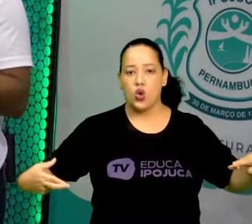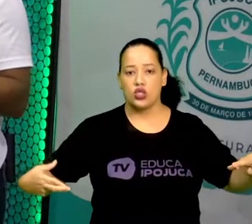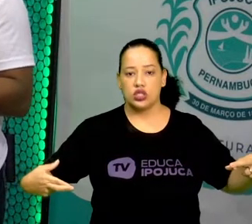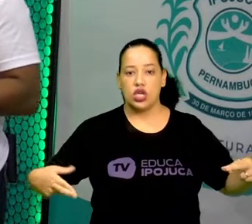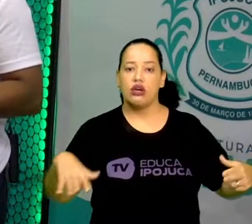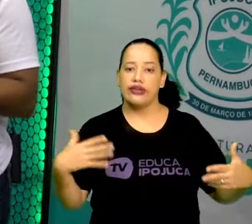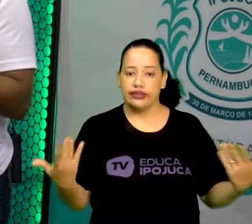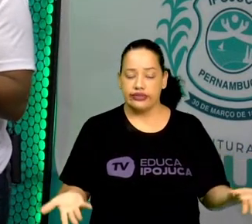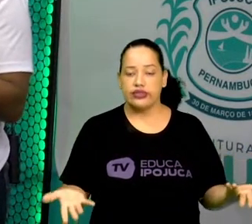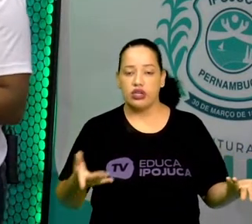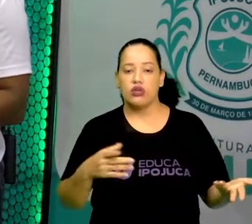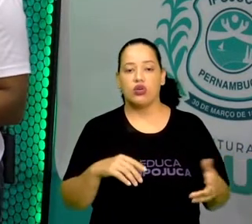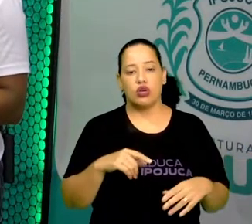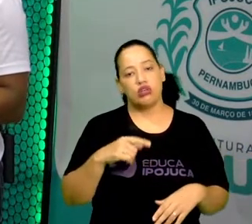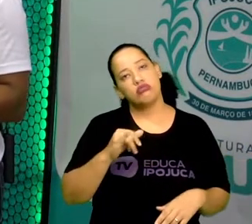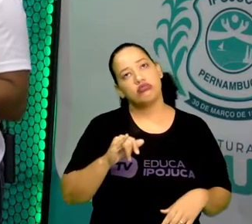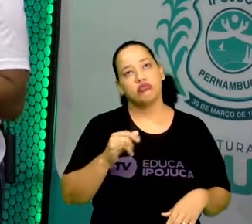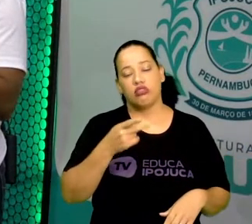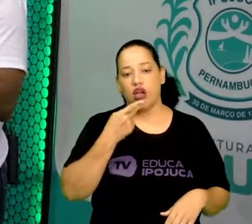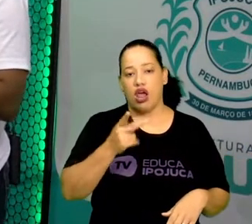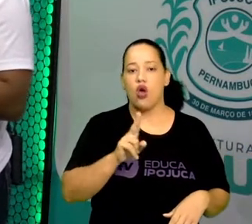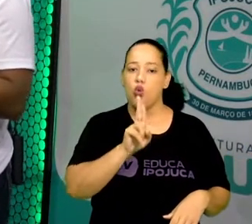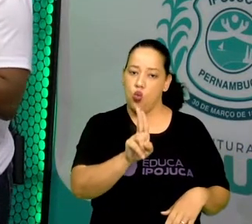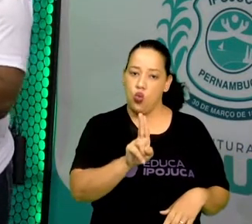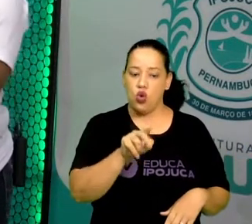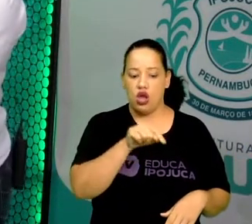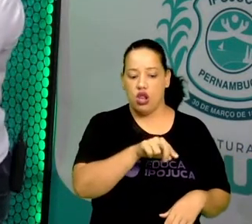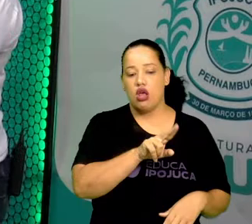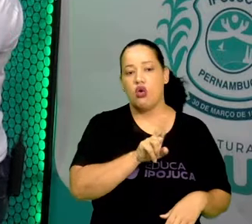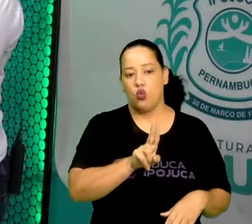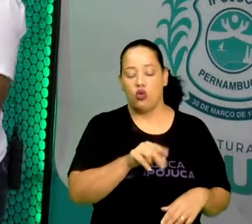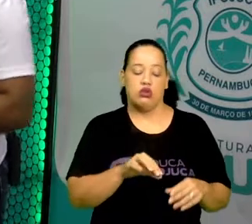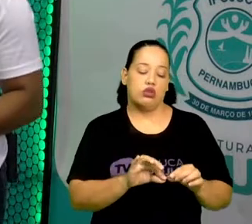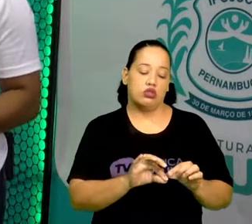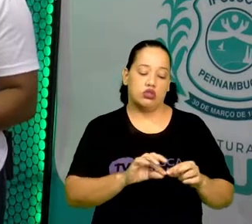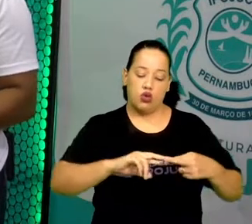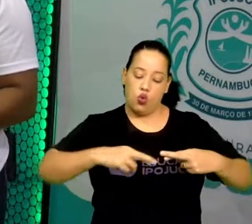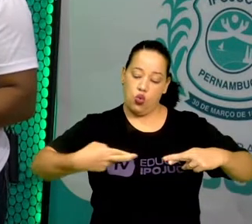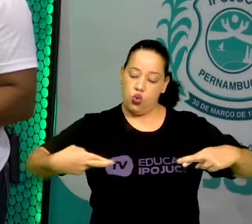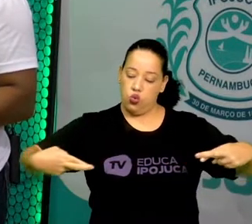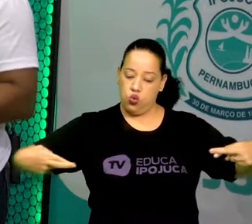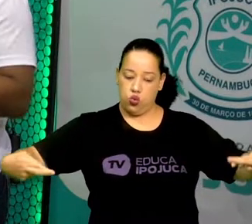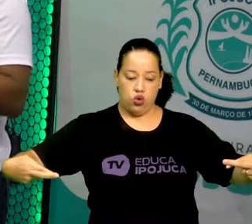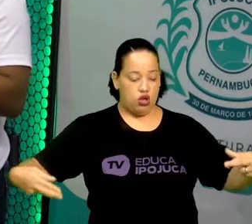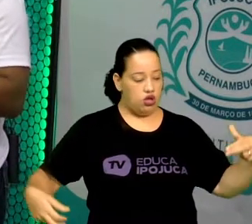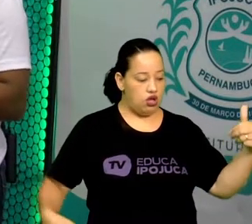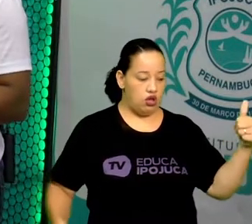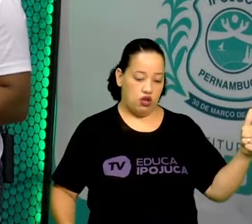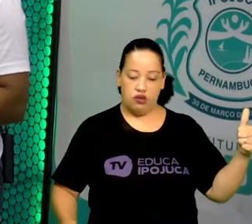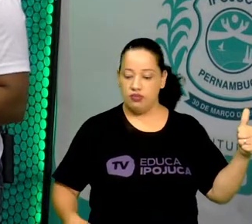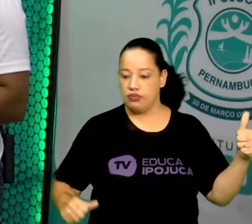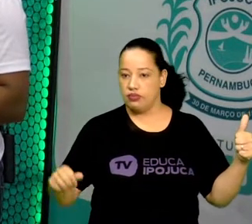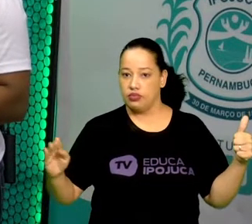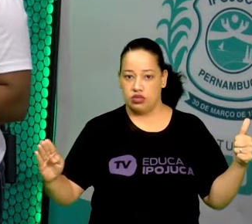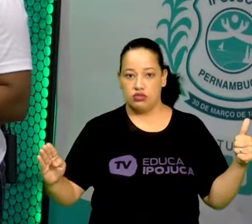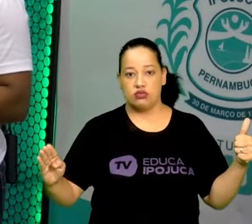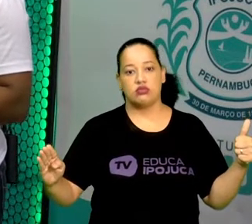que a unidade dela é U. Por ela, eu vou medir esse segmento AB.